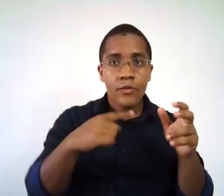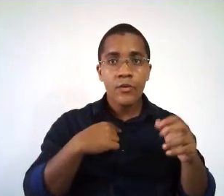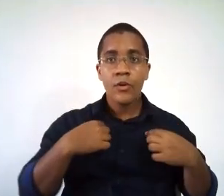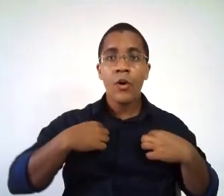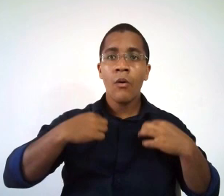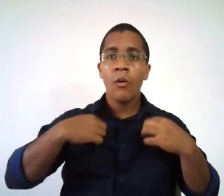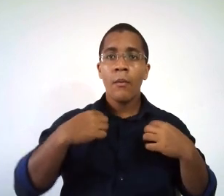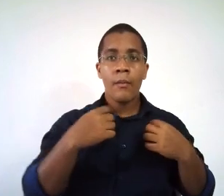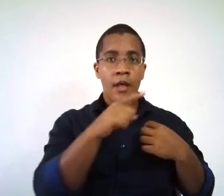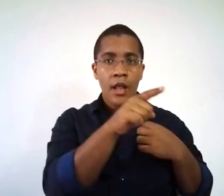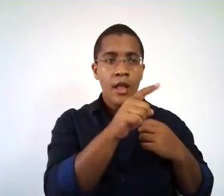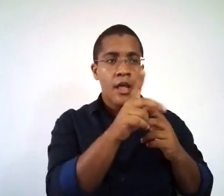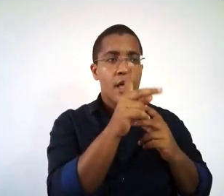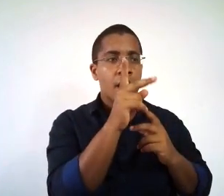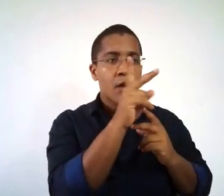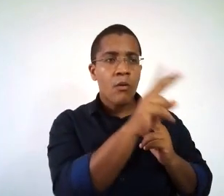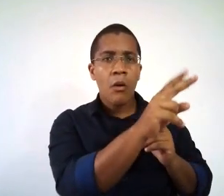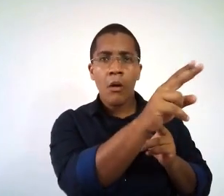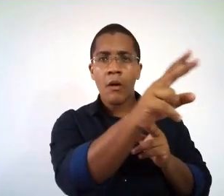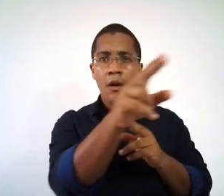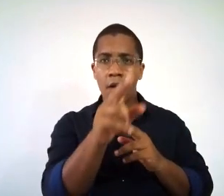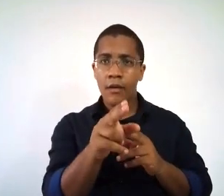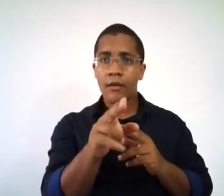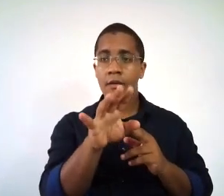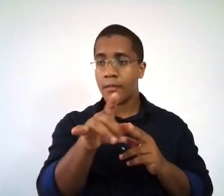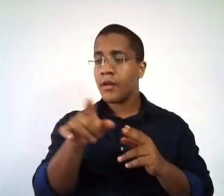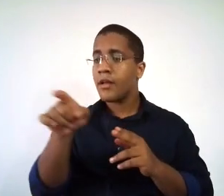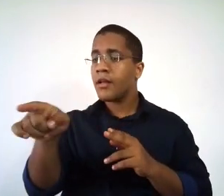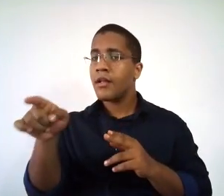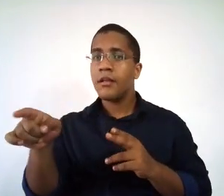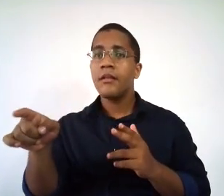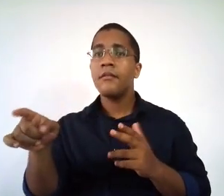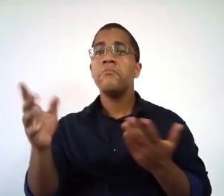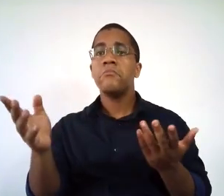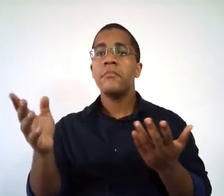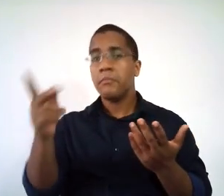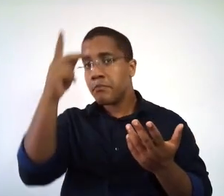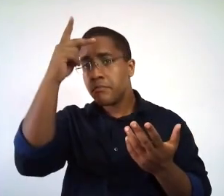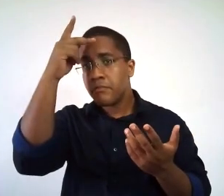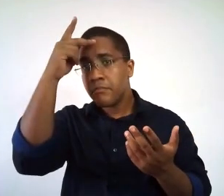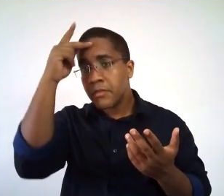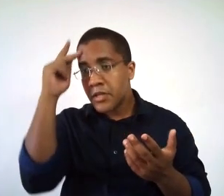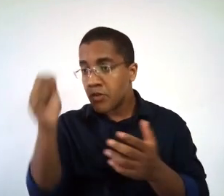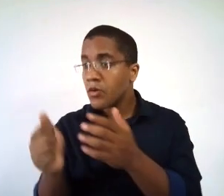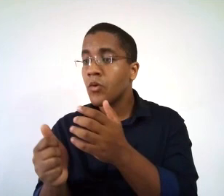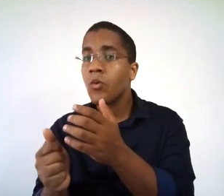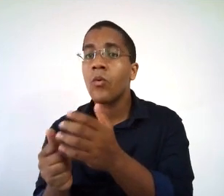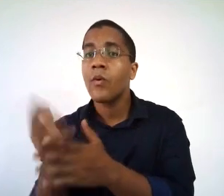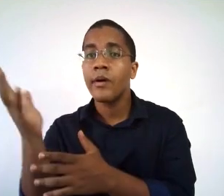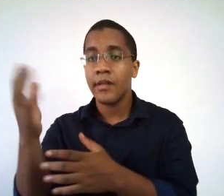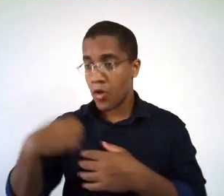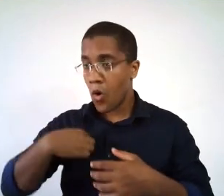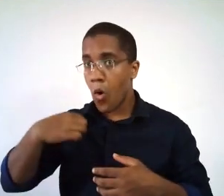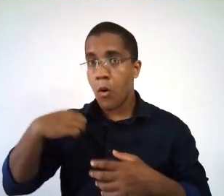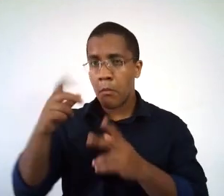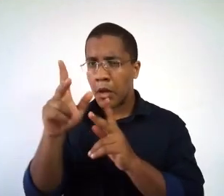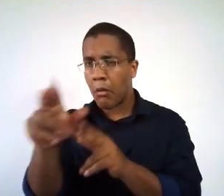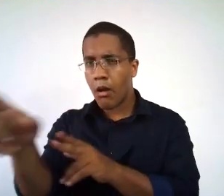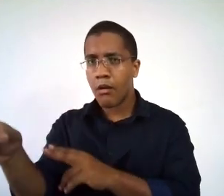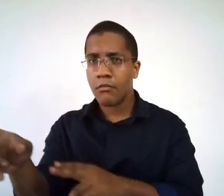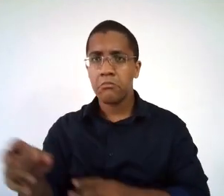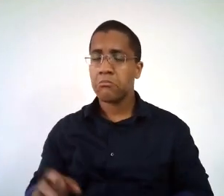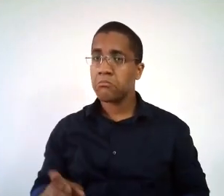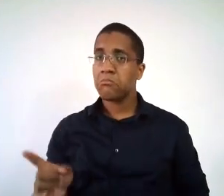E a padronização no esporte de rendimento basquete, né? O espaço é diferente, a quantidade de